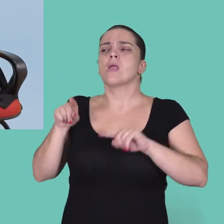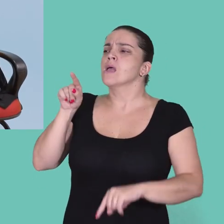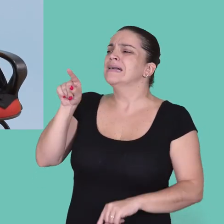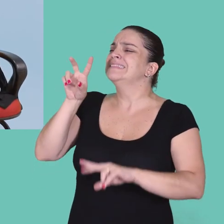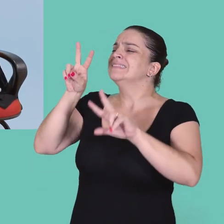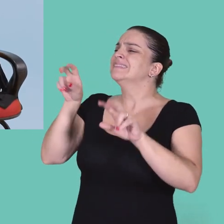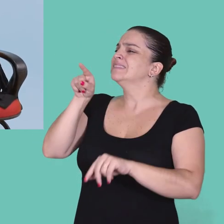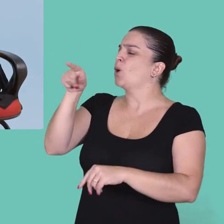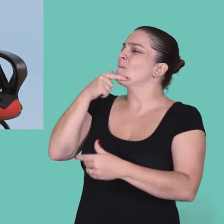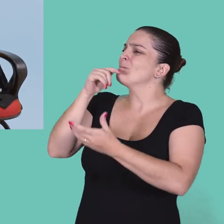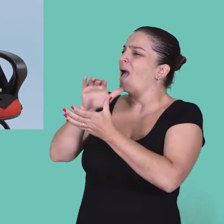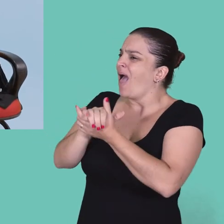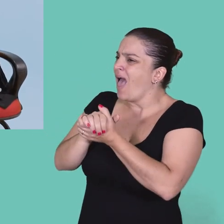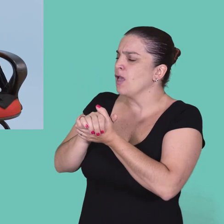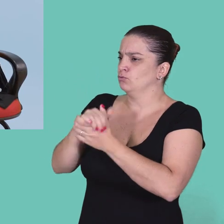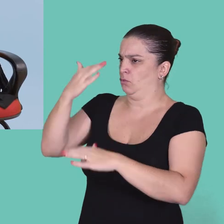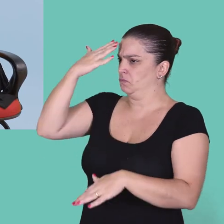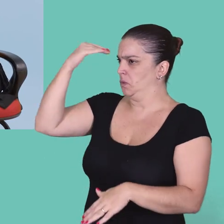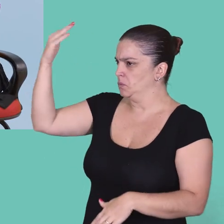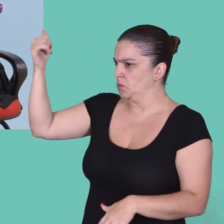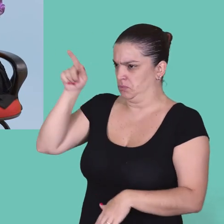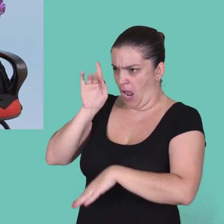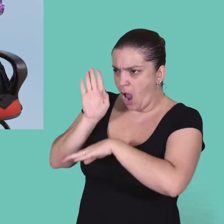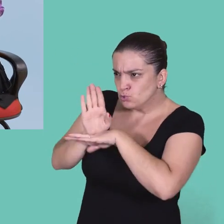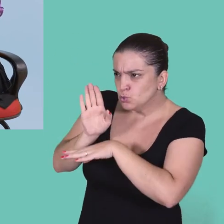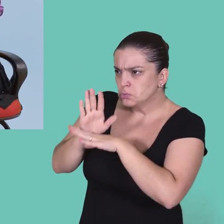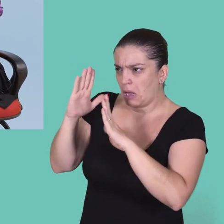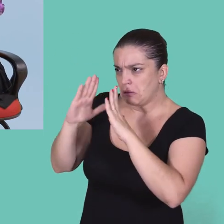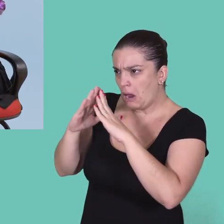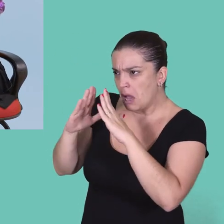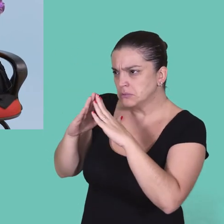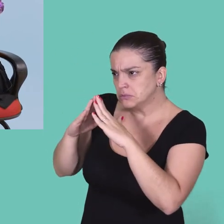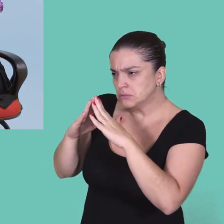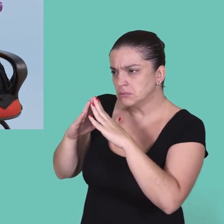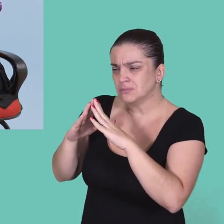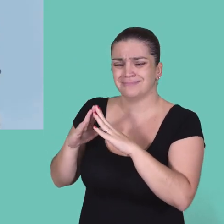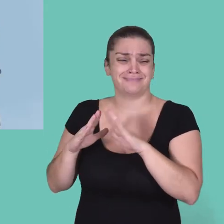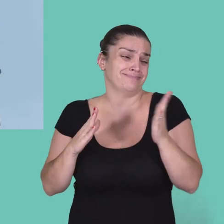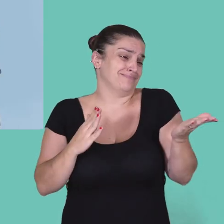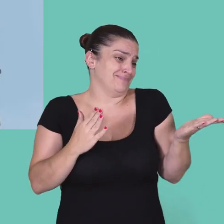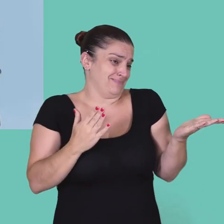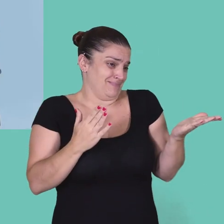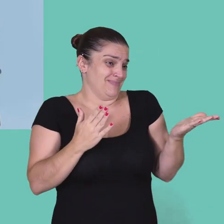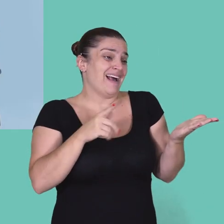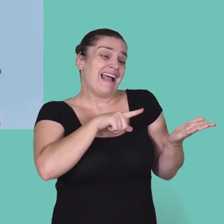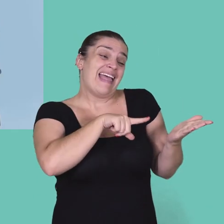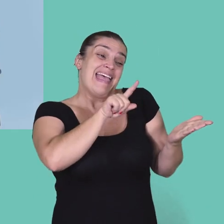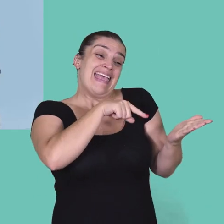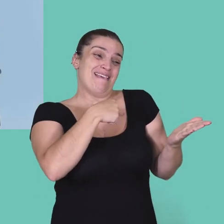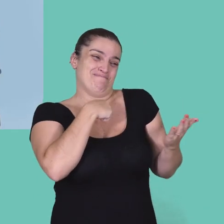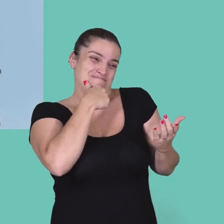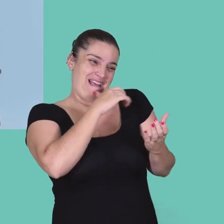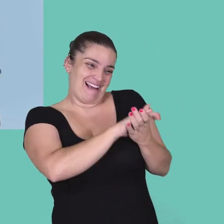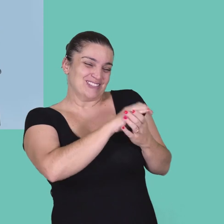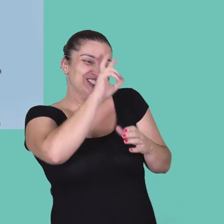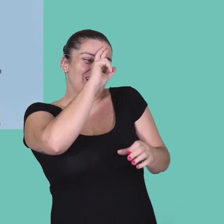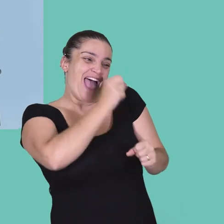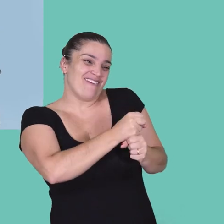relação ao seu marido, que era um homem também, assim, famoso, ele ajudava em casa? Ah, bem, ele era o chefe do meu